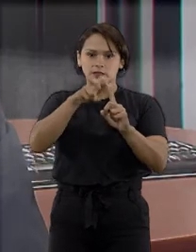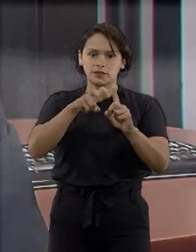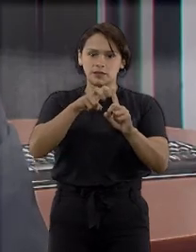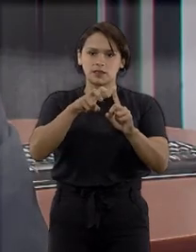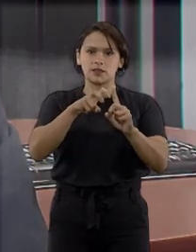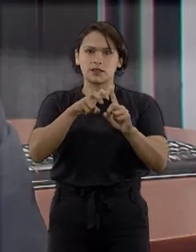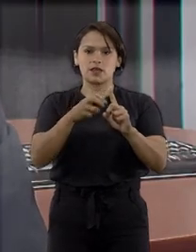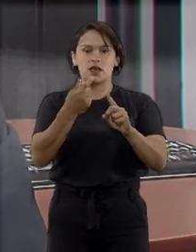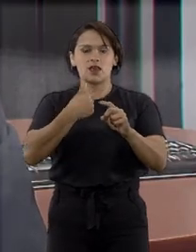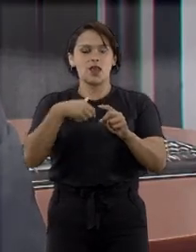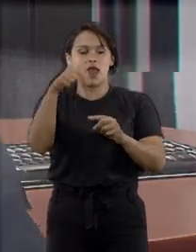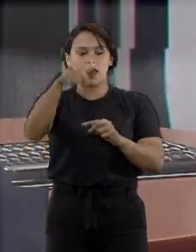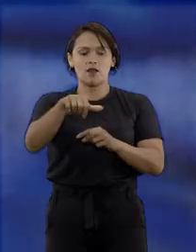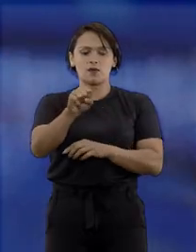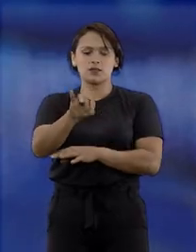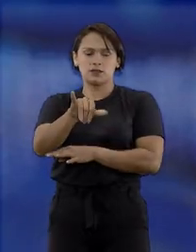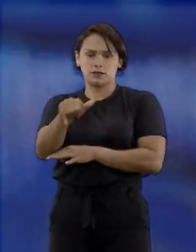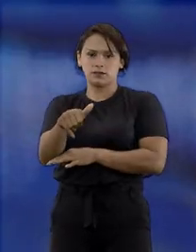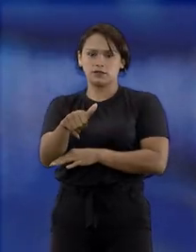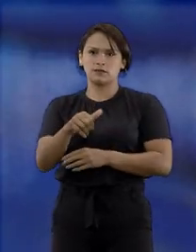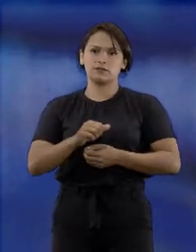hacker ao tribunal.